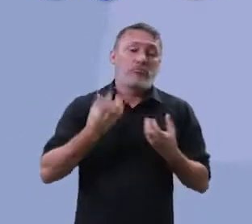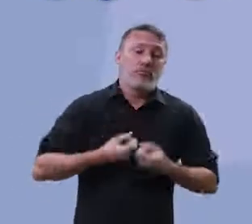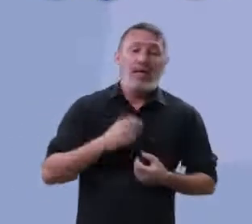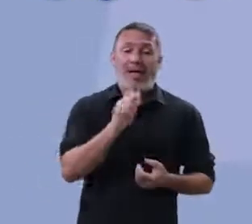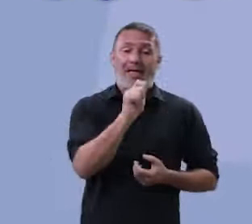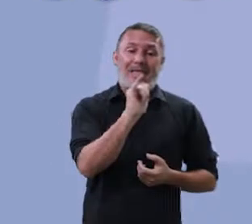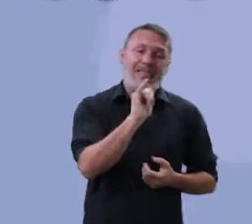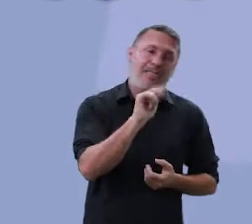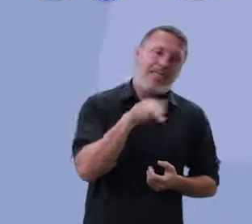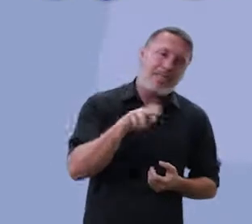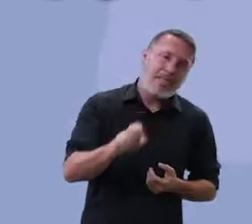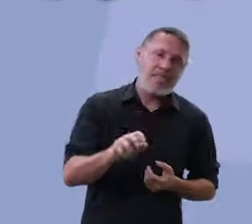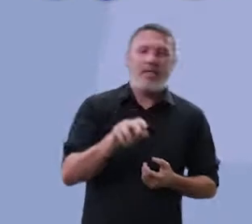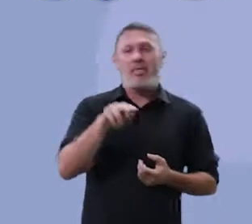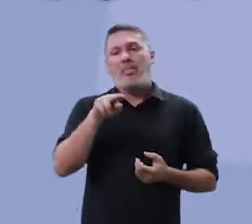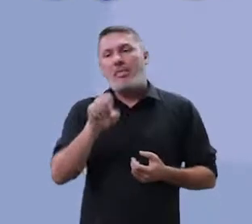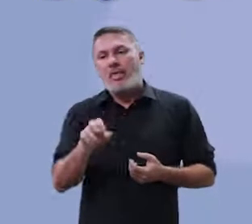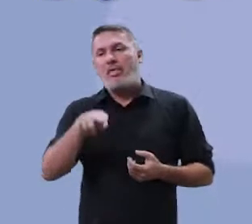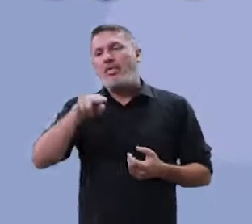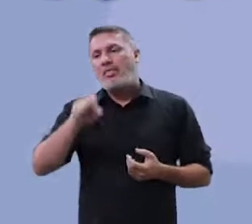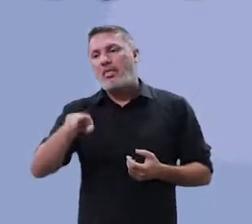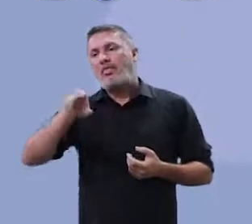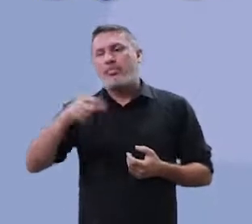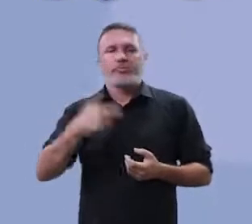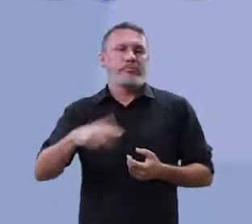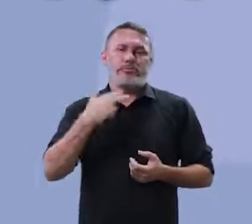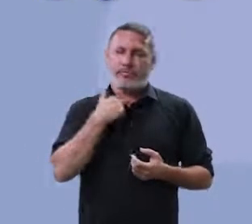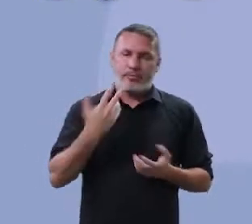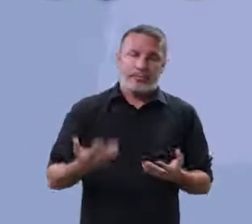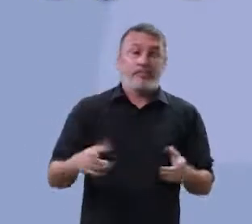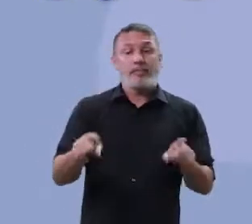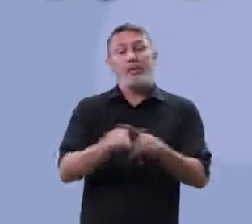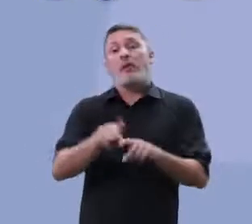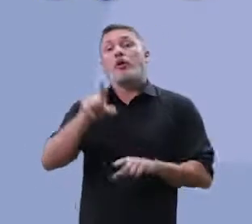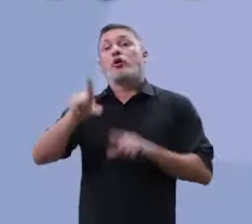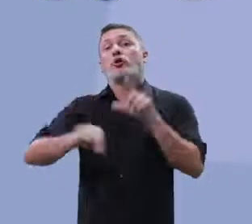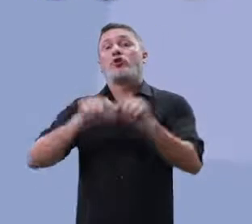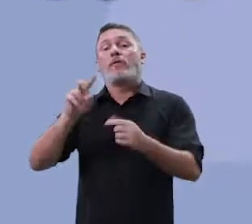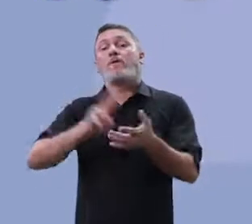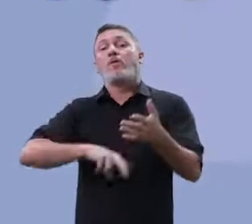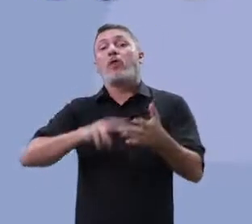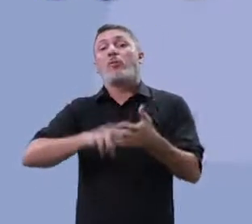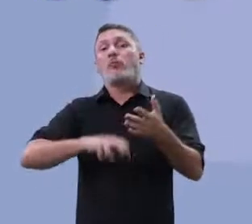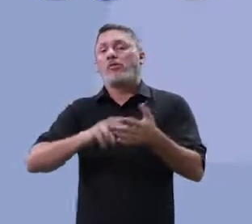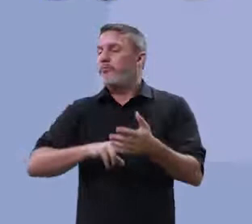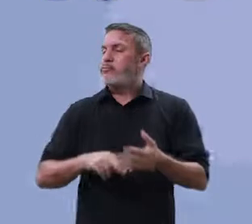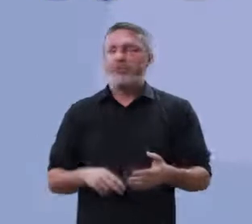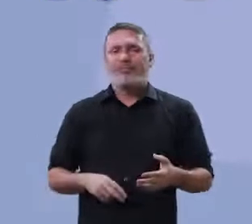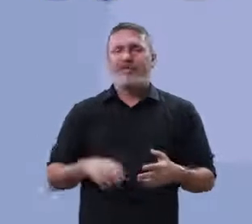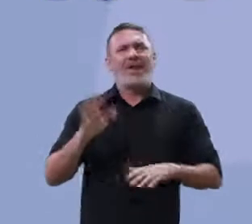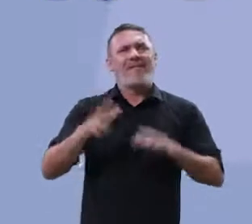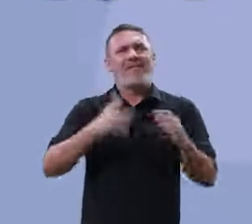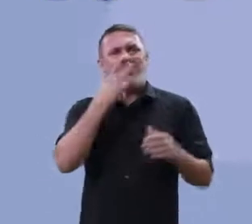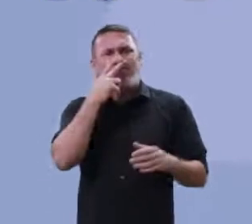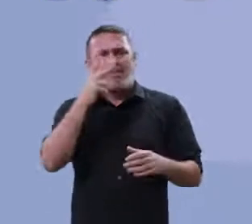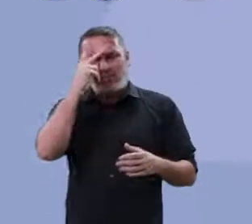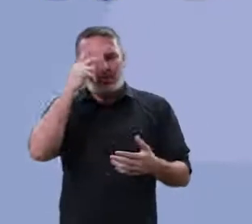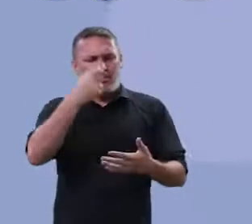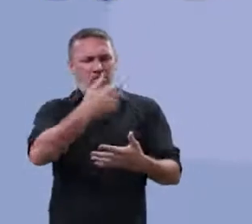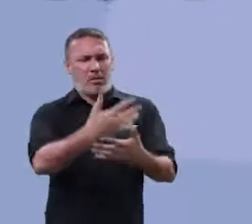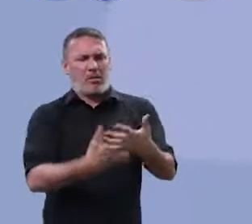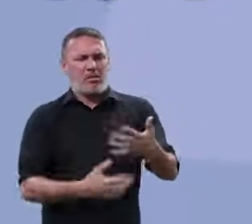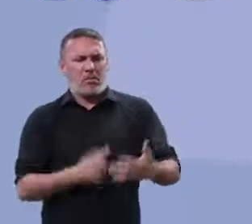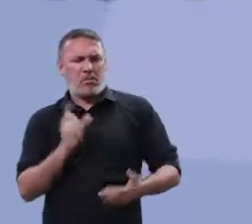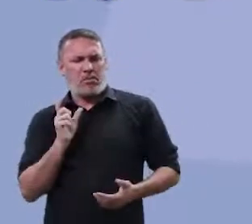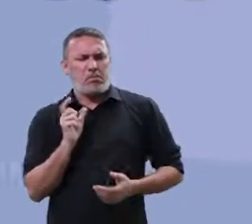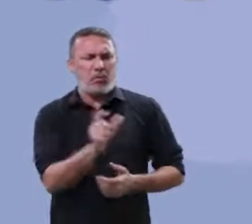Aí, né? Aí, né? E escolha vocabular. Ou seja, escolhas imprecisas. Às o cara colocou uma palavra